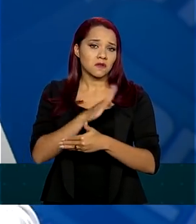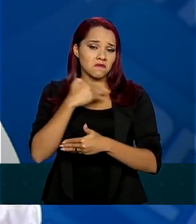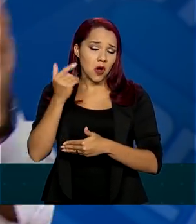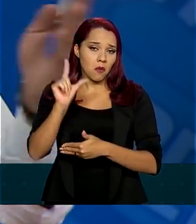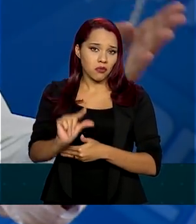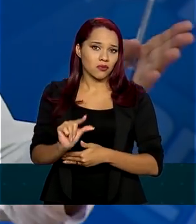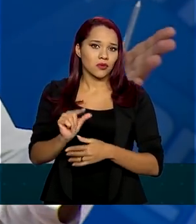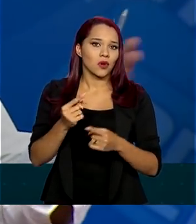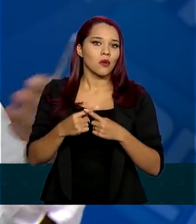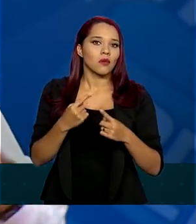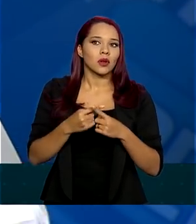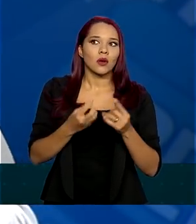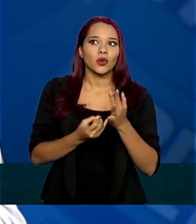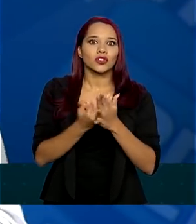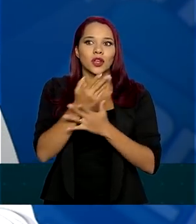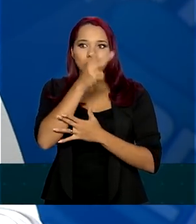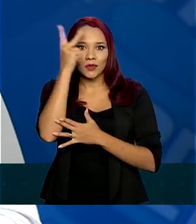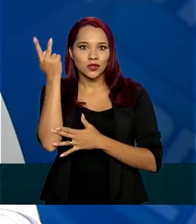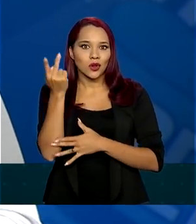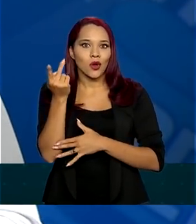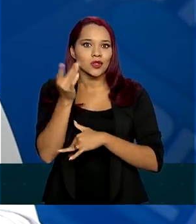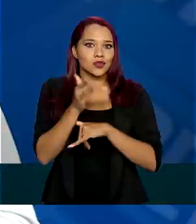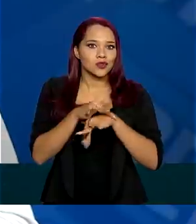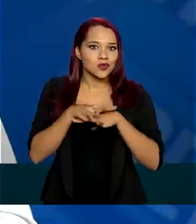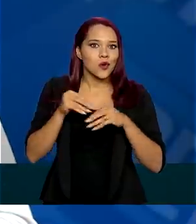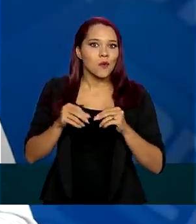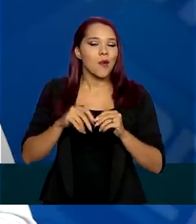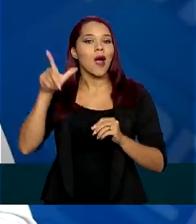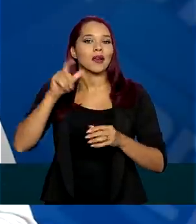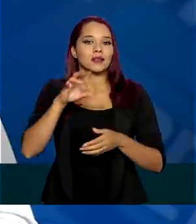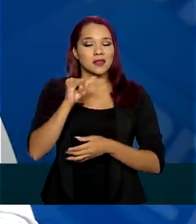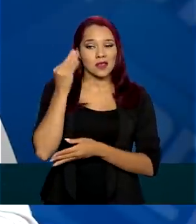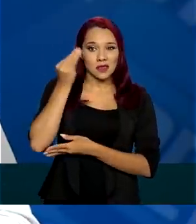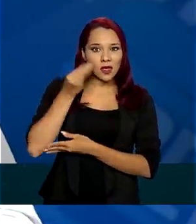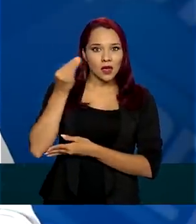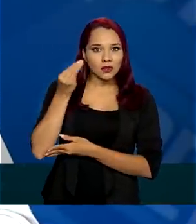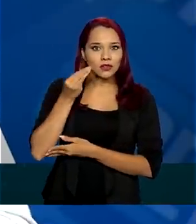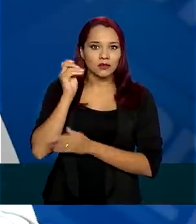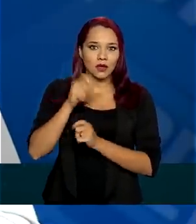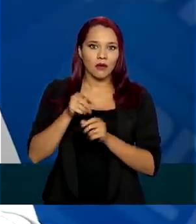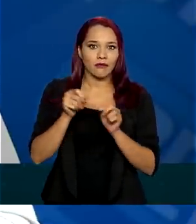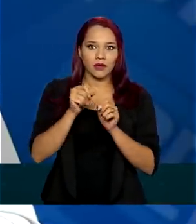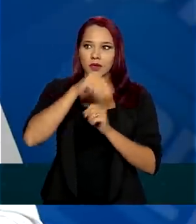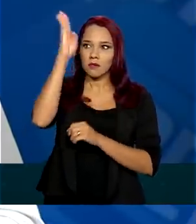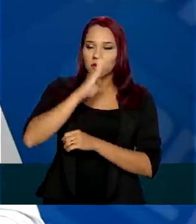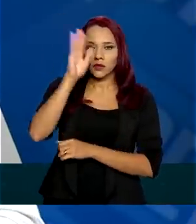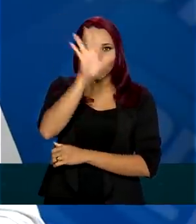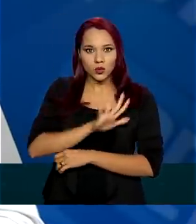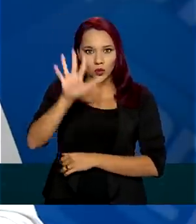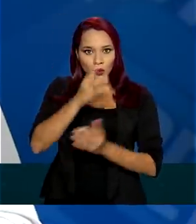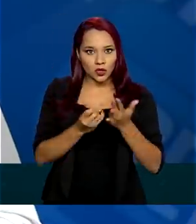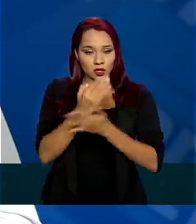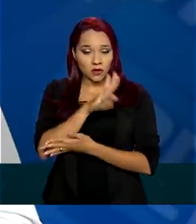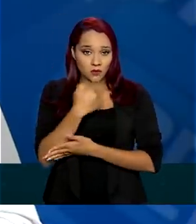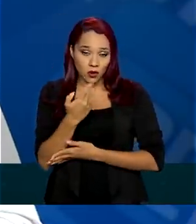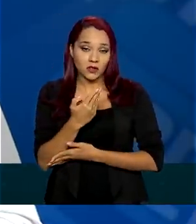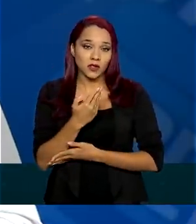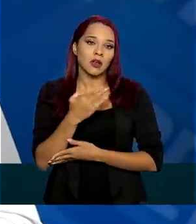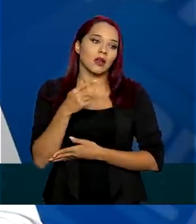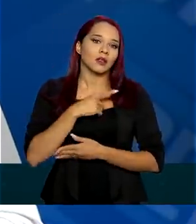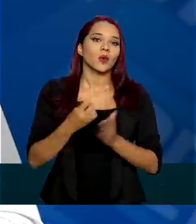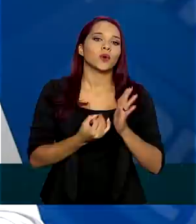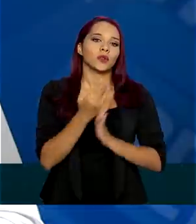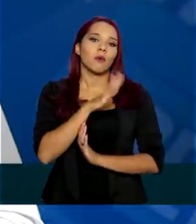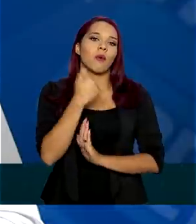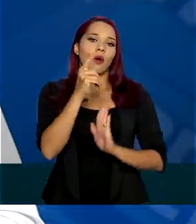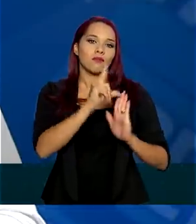denominador é maior. Se eu tivesse testes para fazer do Brasil inteiro com esse número de óbitos, eu teria uma letalidade menor.